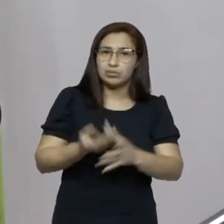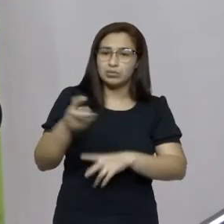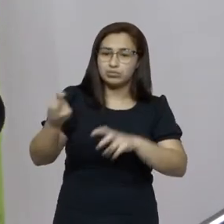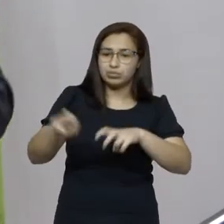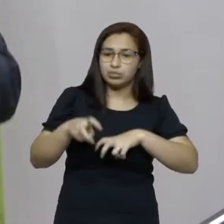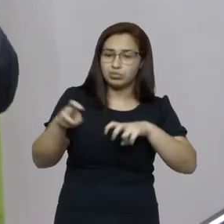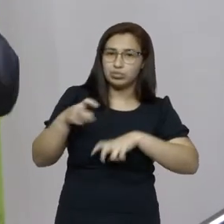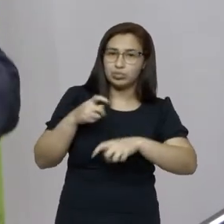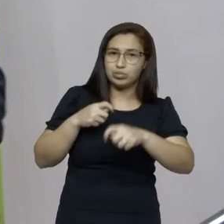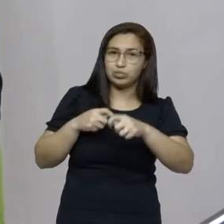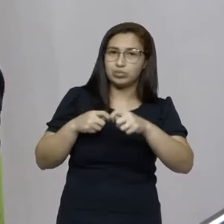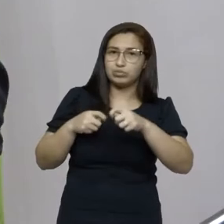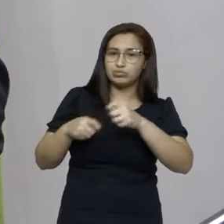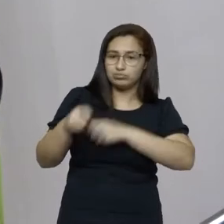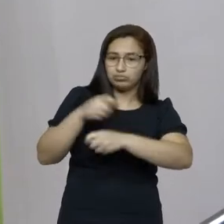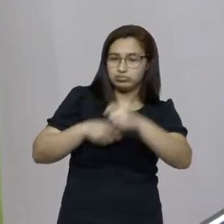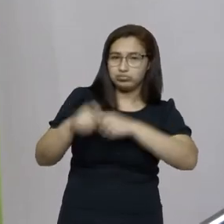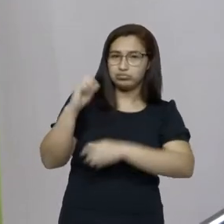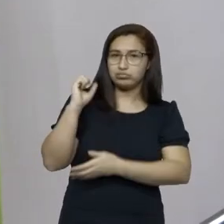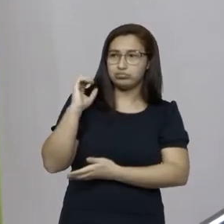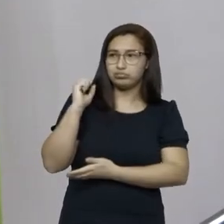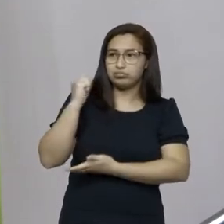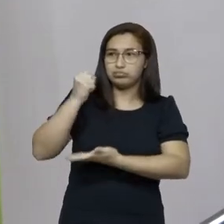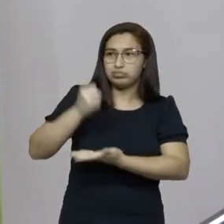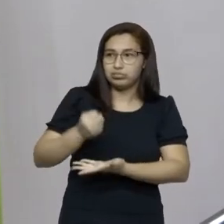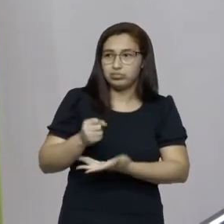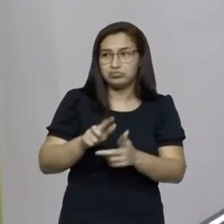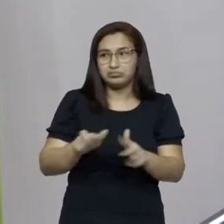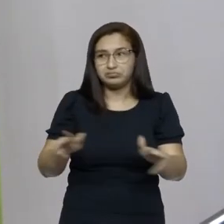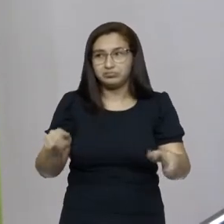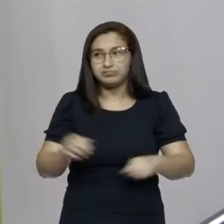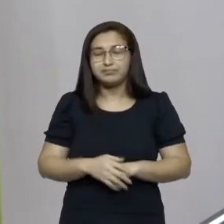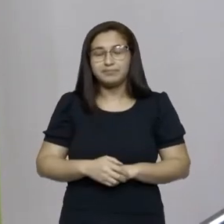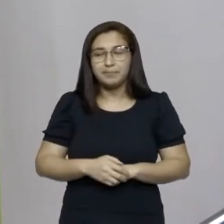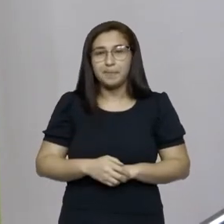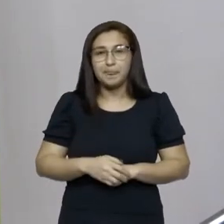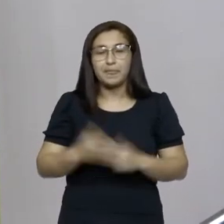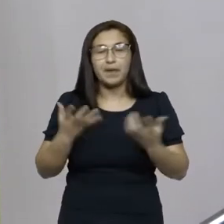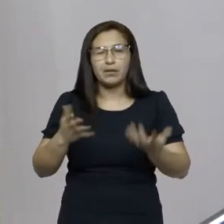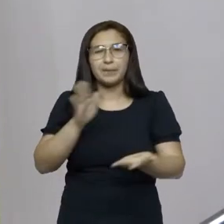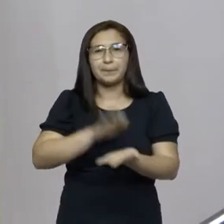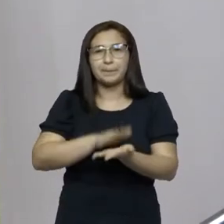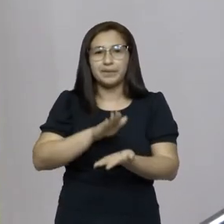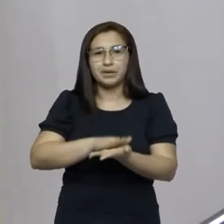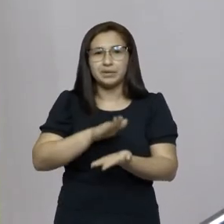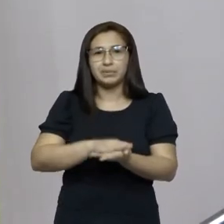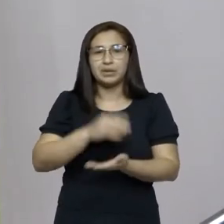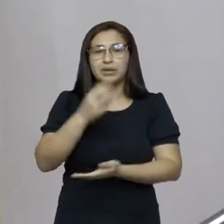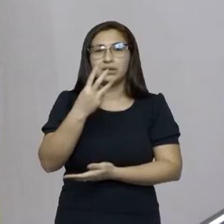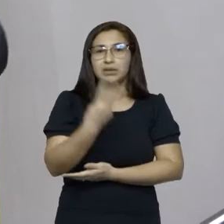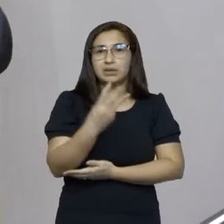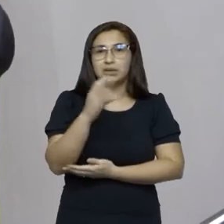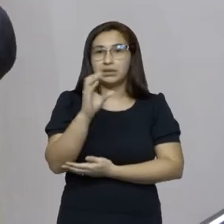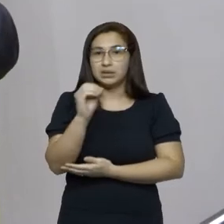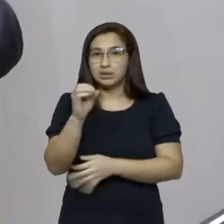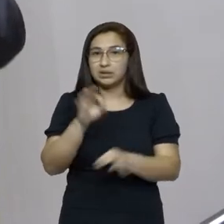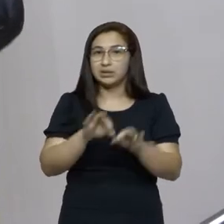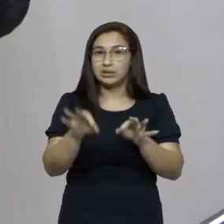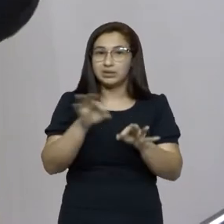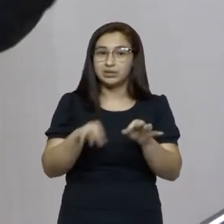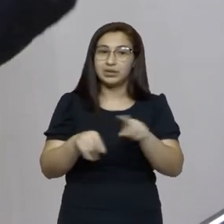orgânica. Então, o meu reconhecimento e quero aqui parabenizar as 30 entidades que